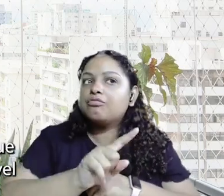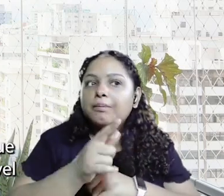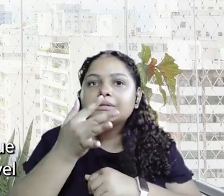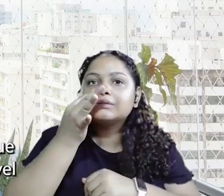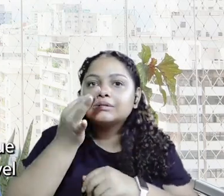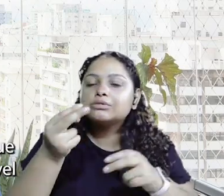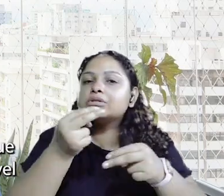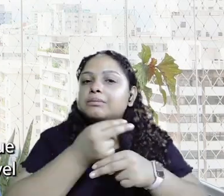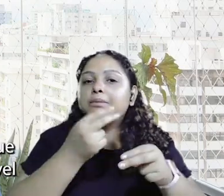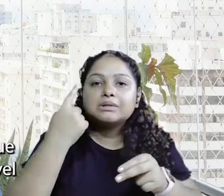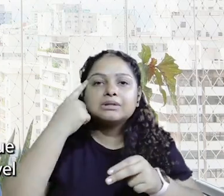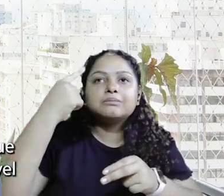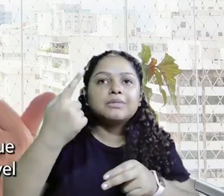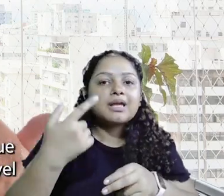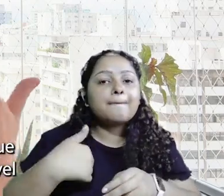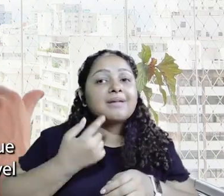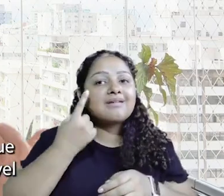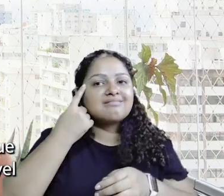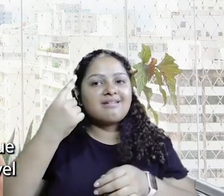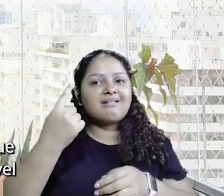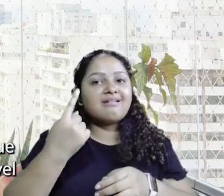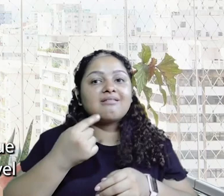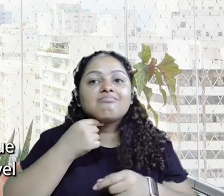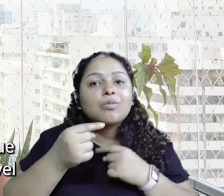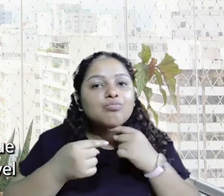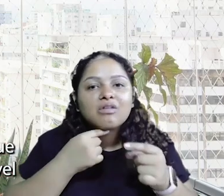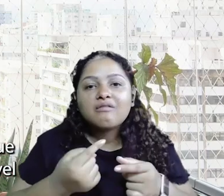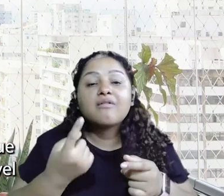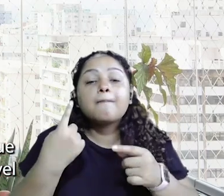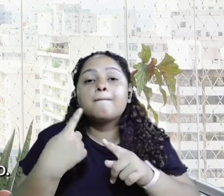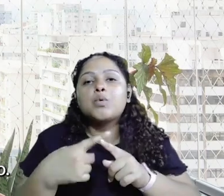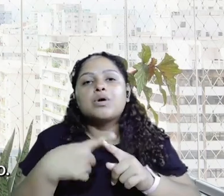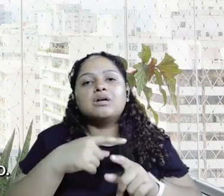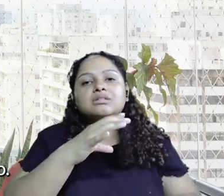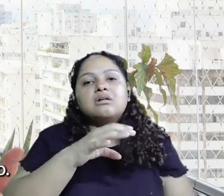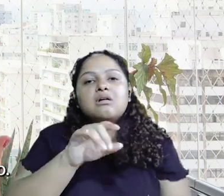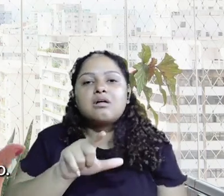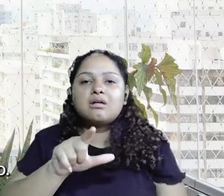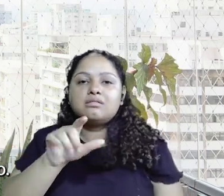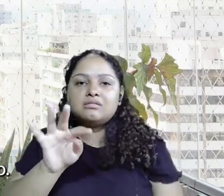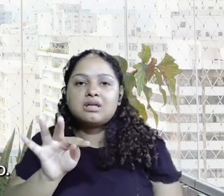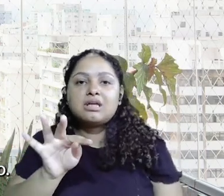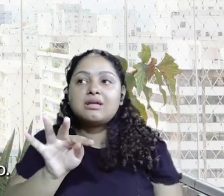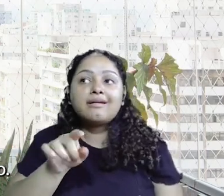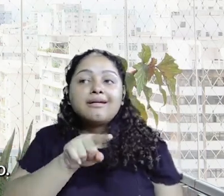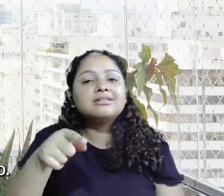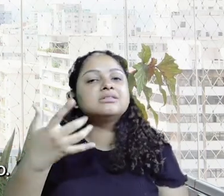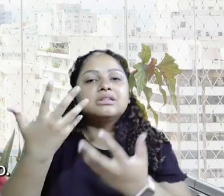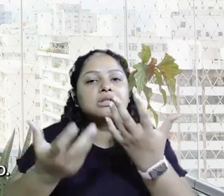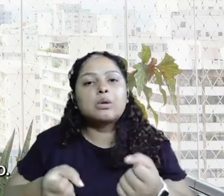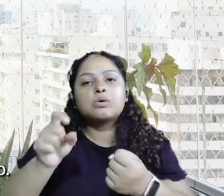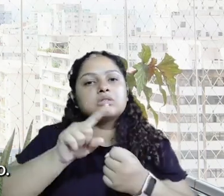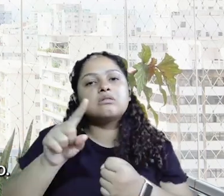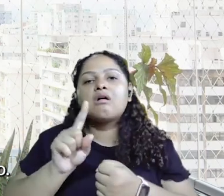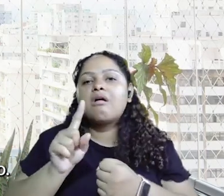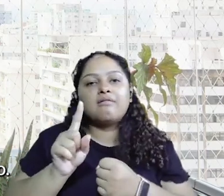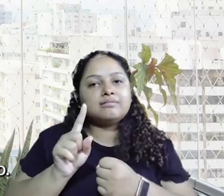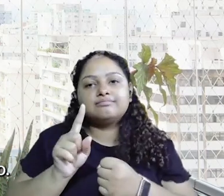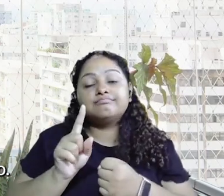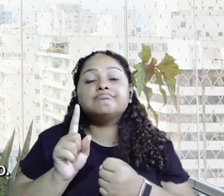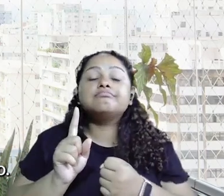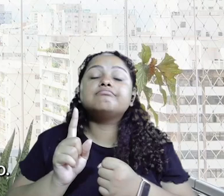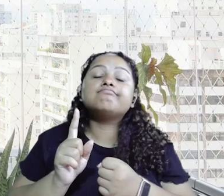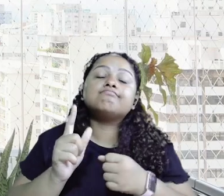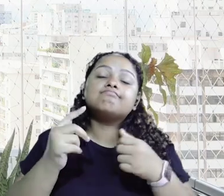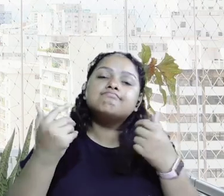E aí, foi lá no Sebrae que eu percebi que a minha ideia, em 2008, não era possível, porque a CLT, naquela época, não aceitava esse tipo de